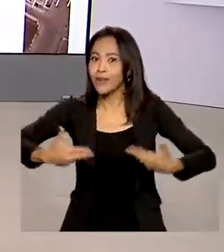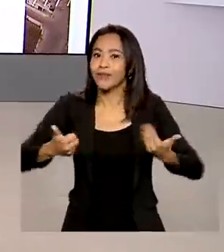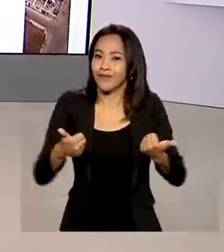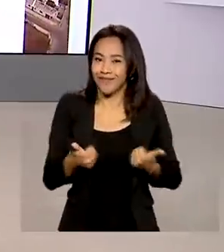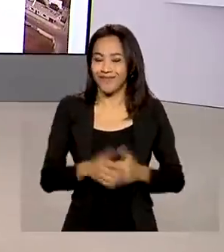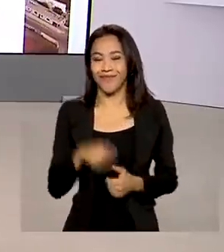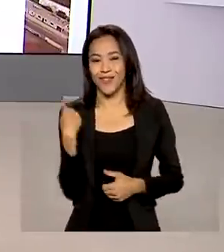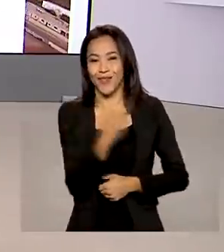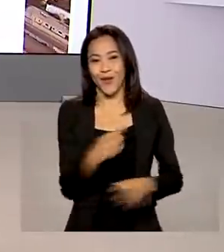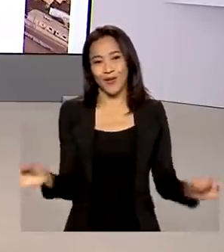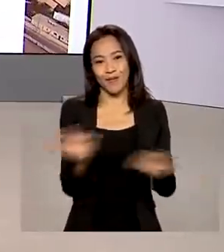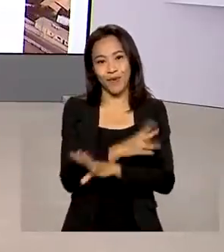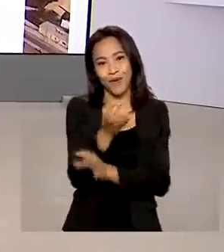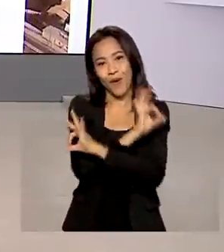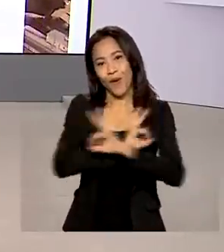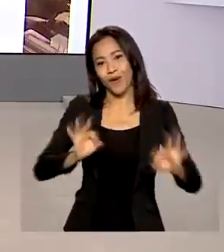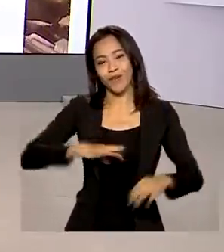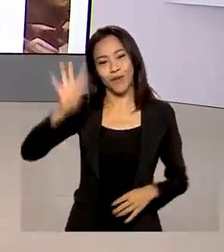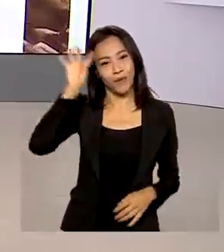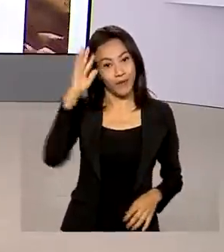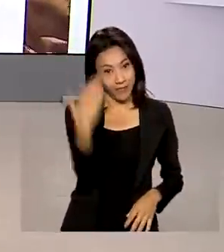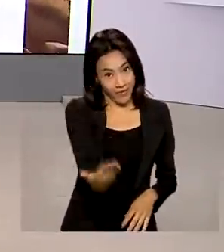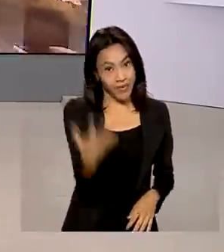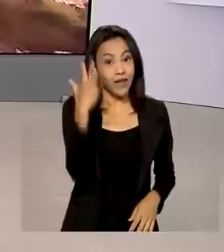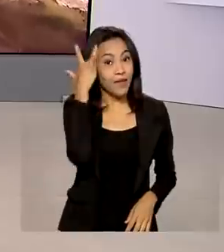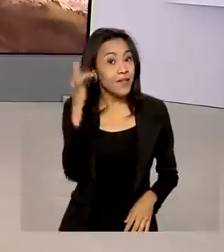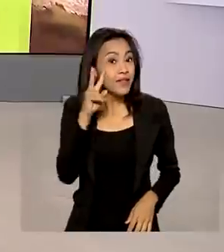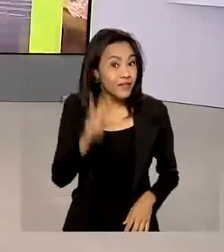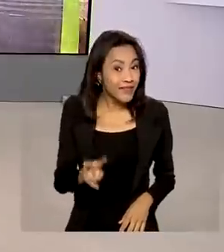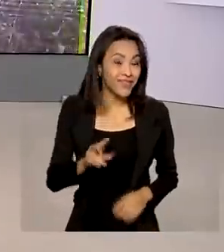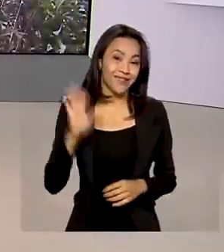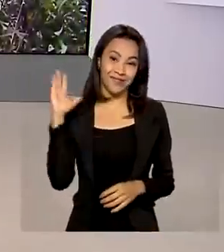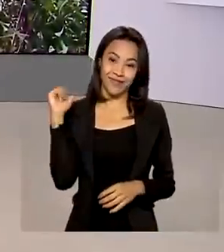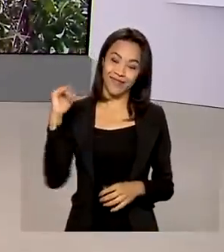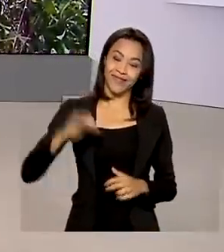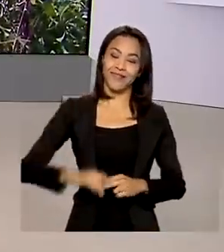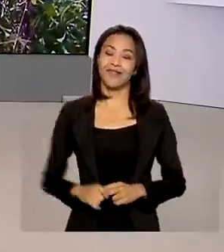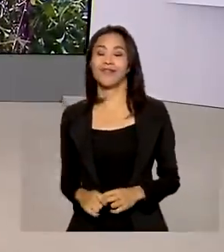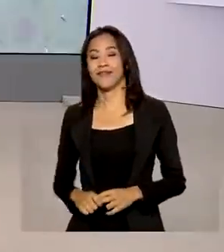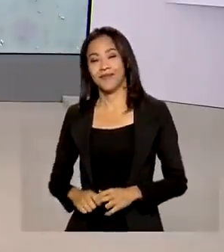E a gente fica por aqui. Uma ótima quarta-feira para você. A gente se vê amanhã. Até lá!